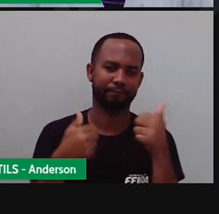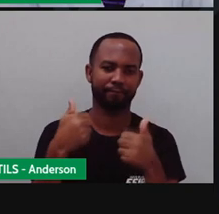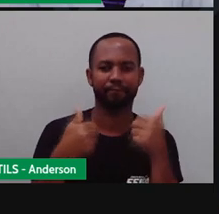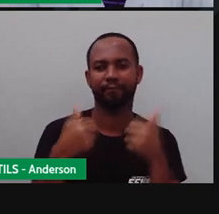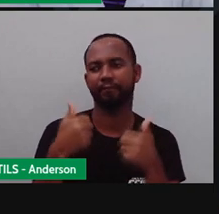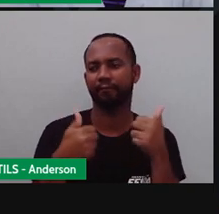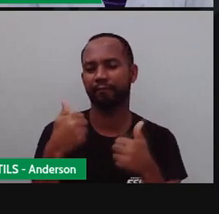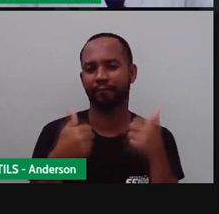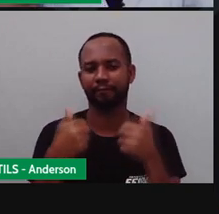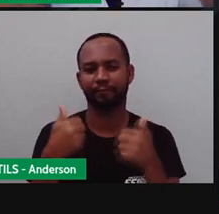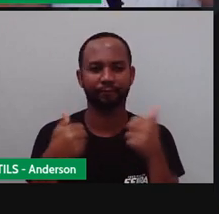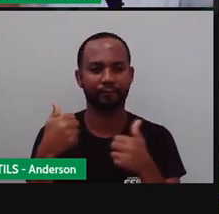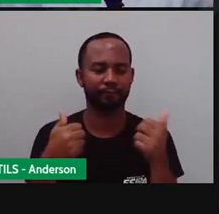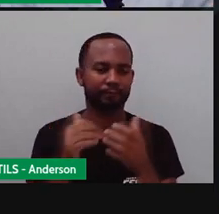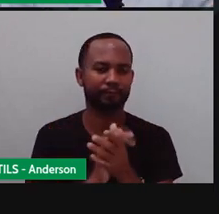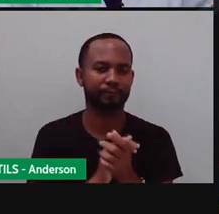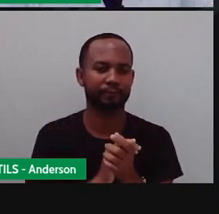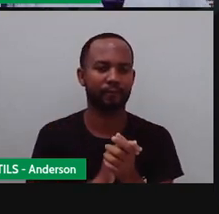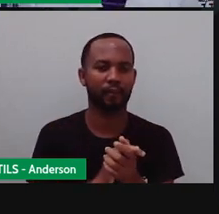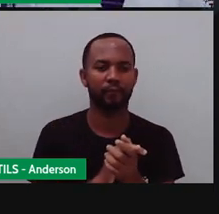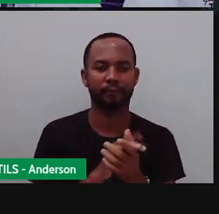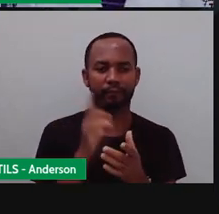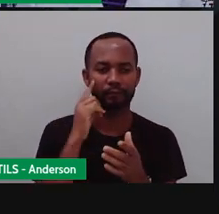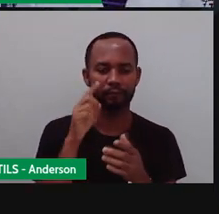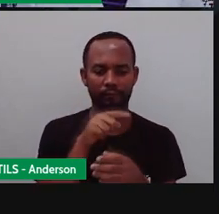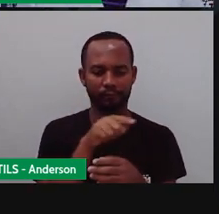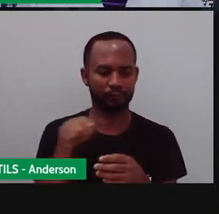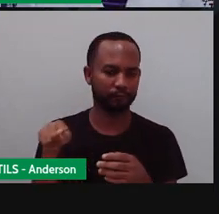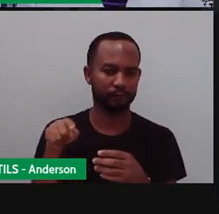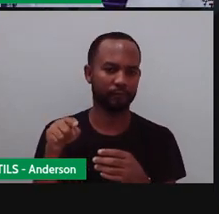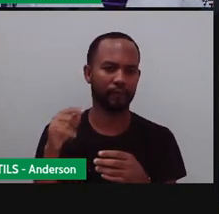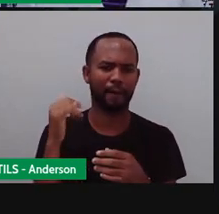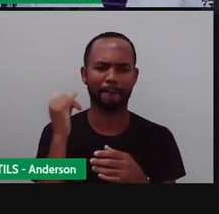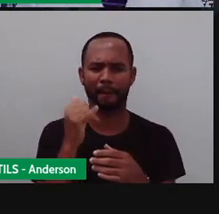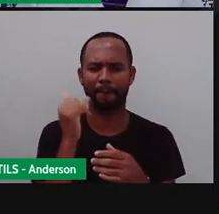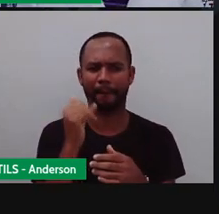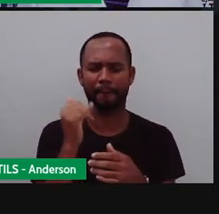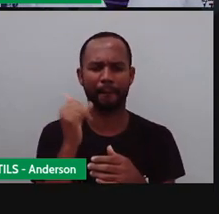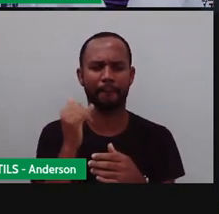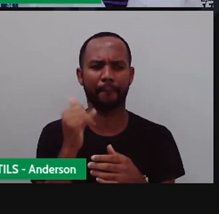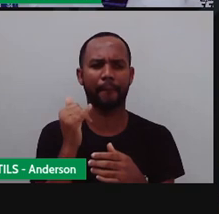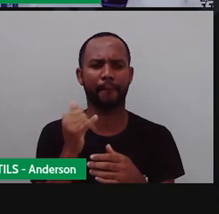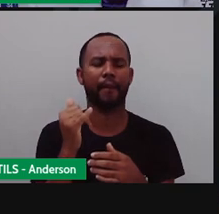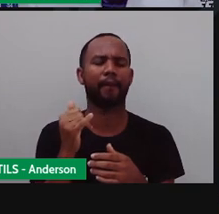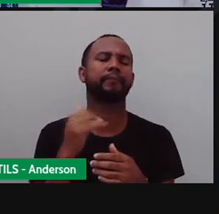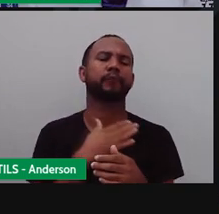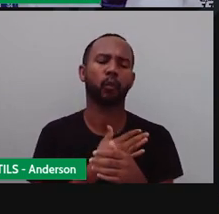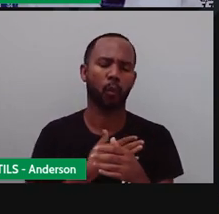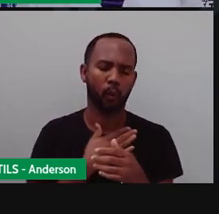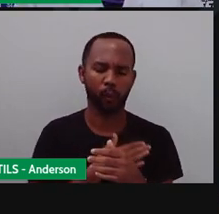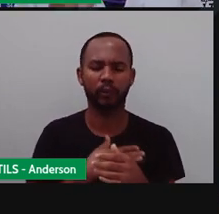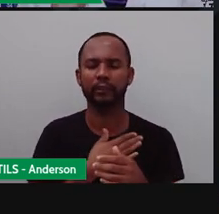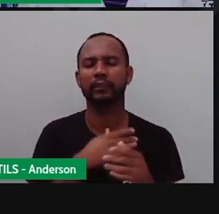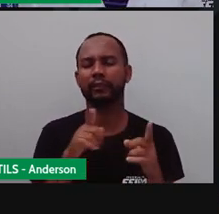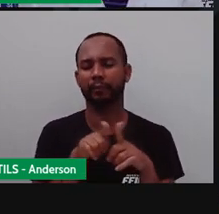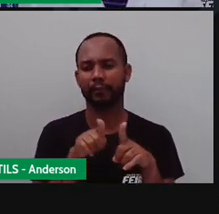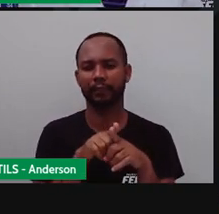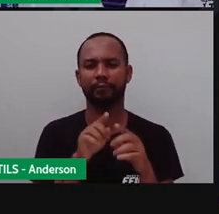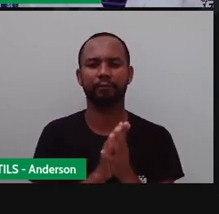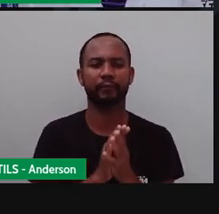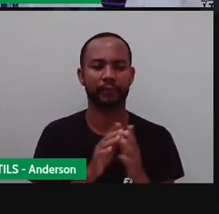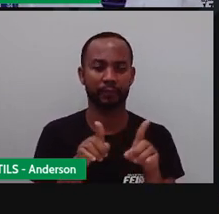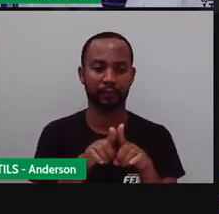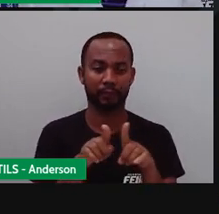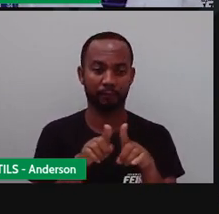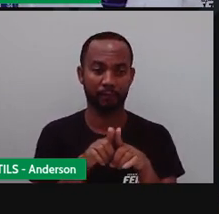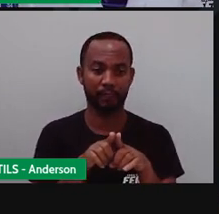certeza, pois é. Deixa aquele comentário aqui pra gente, certo? E, né, se inscreve no